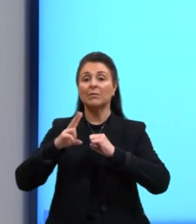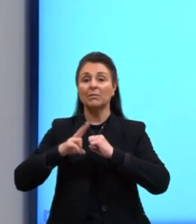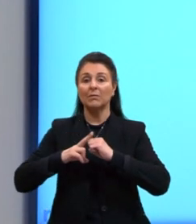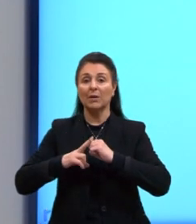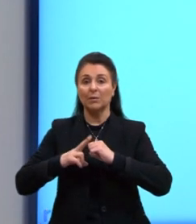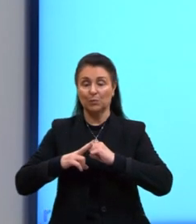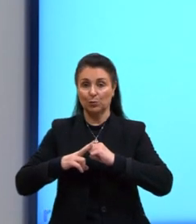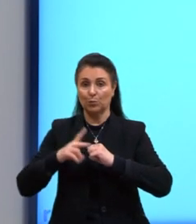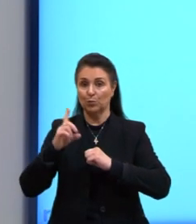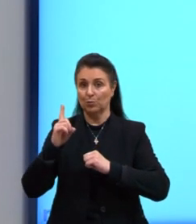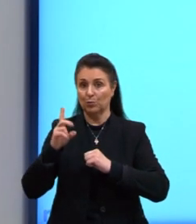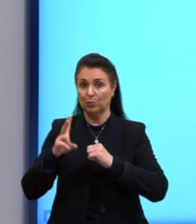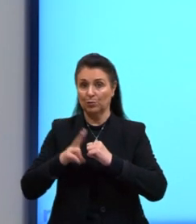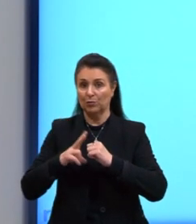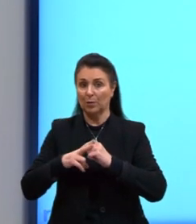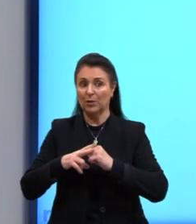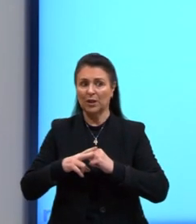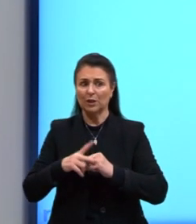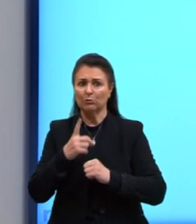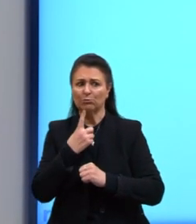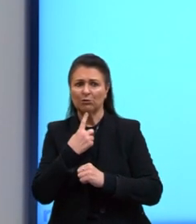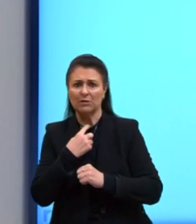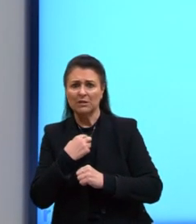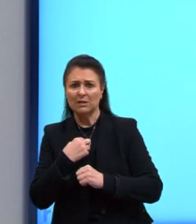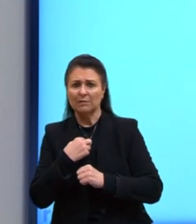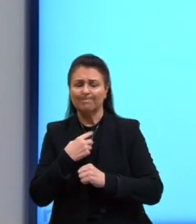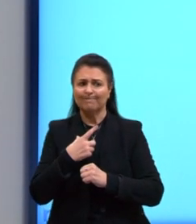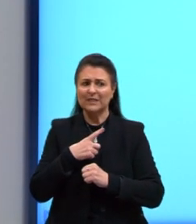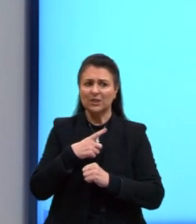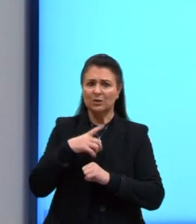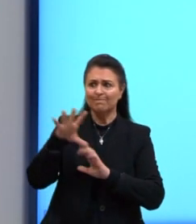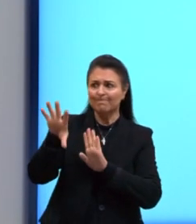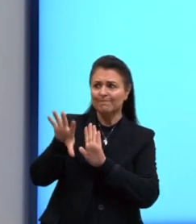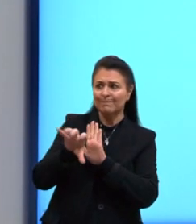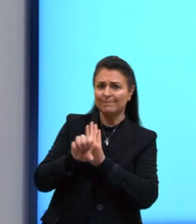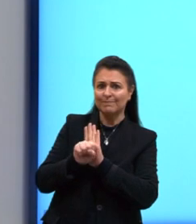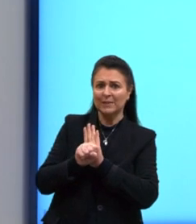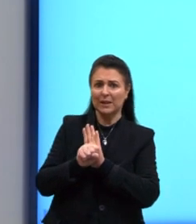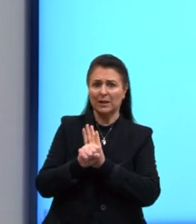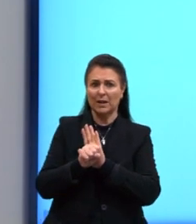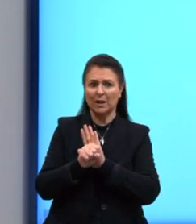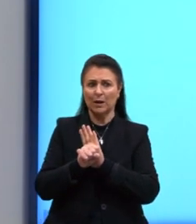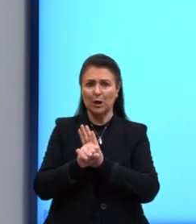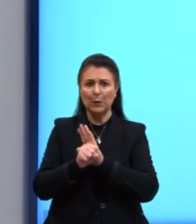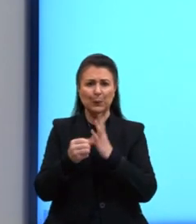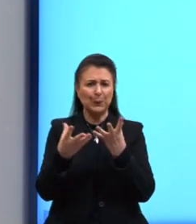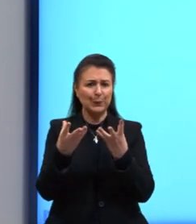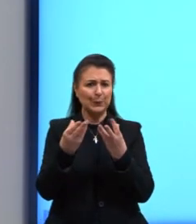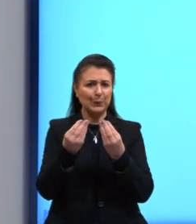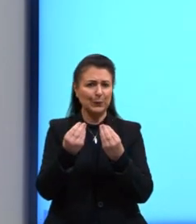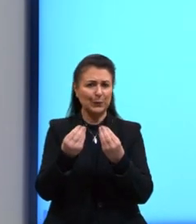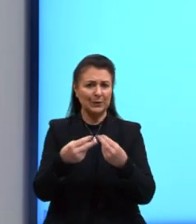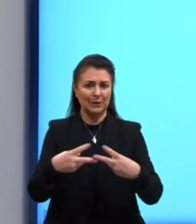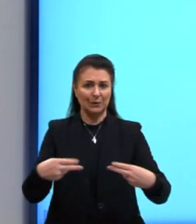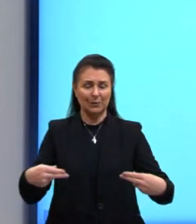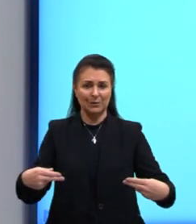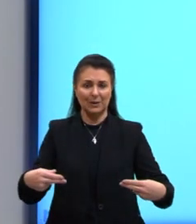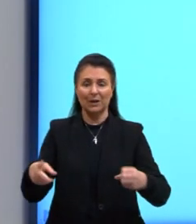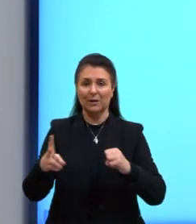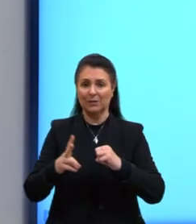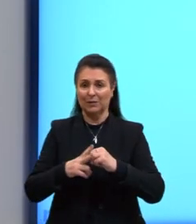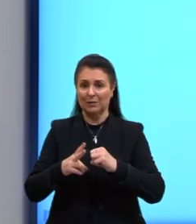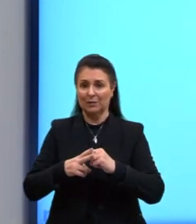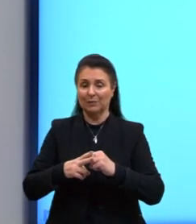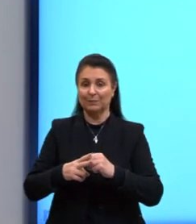ele é guloso, ele gosta de pegar bastante para ele. E a gente chama esse verbo de verbo